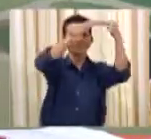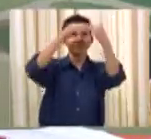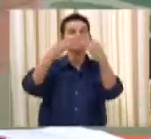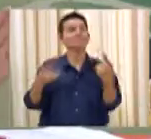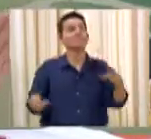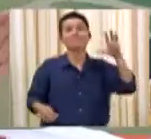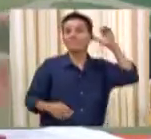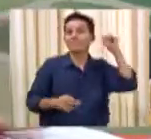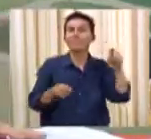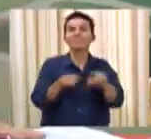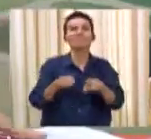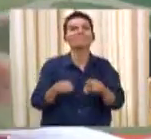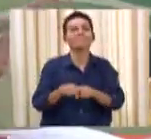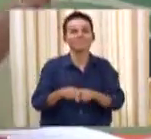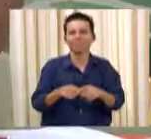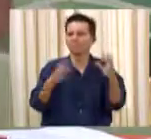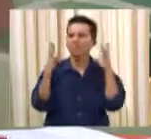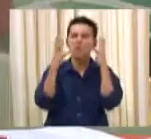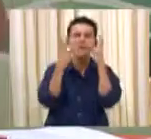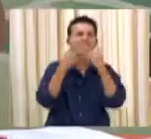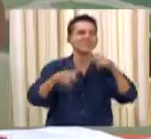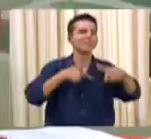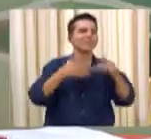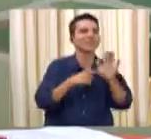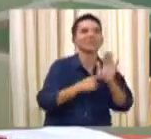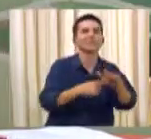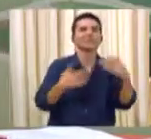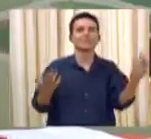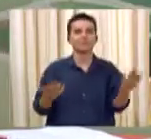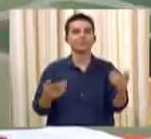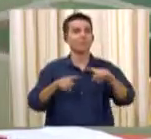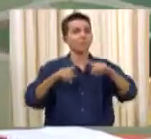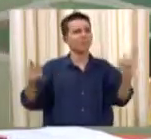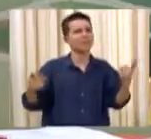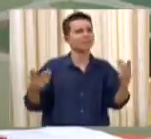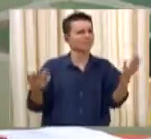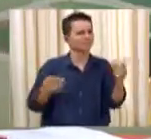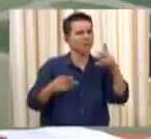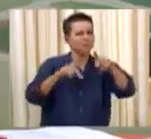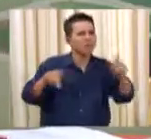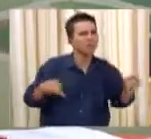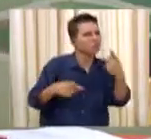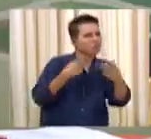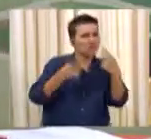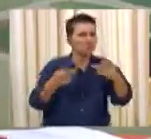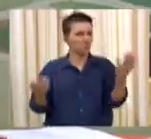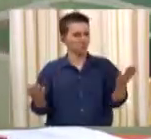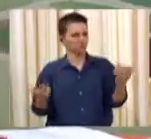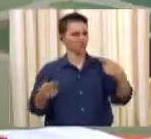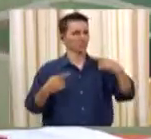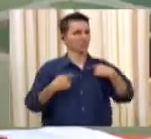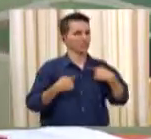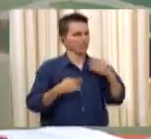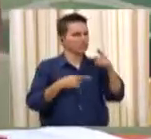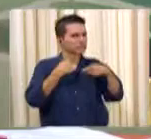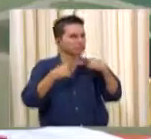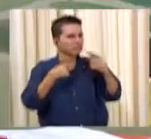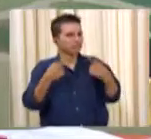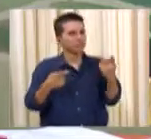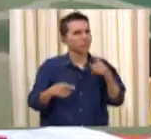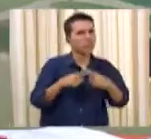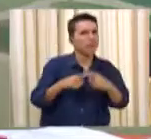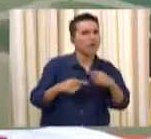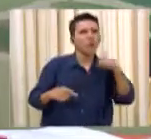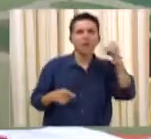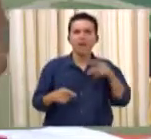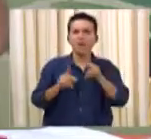escutarem. É lindo o trabalho que ela faz, mas ela deixou no ar uma coisa que eu fiquei encucada, que ela falou que ela tinha, na